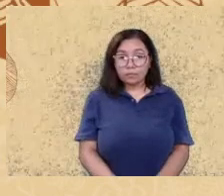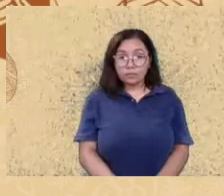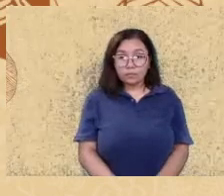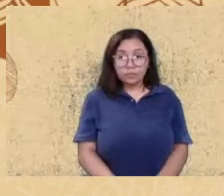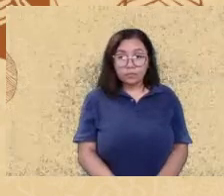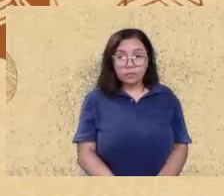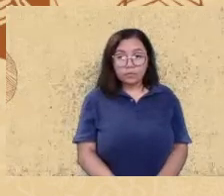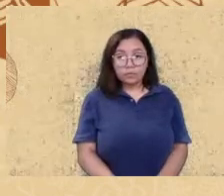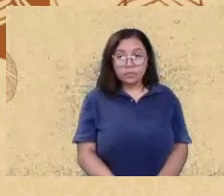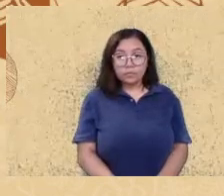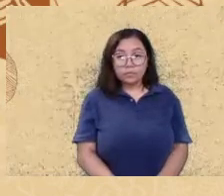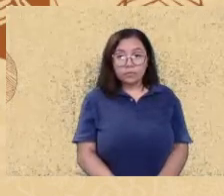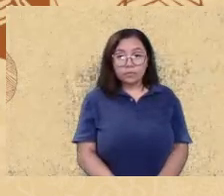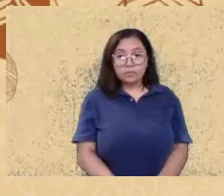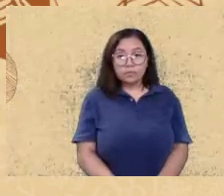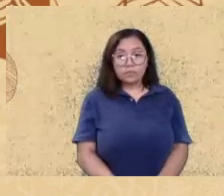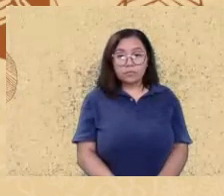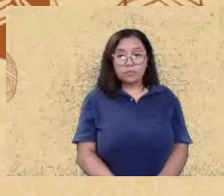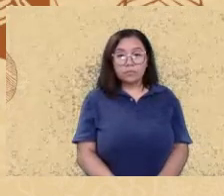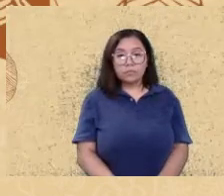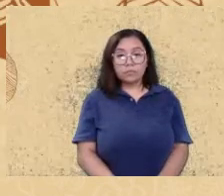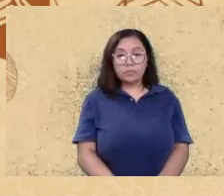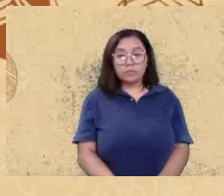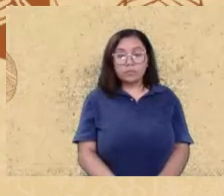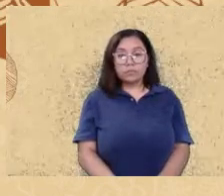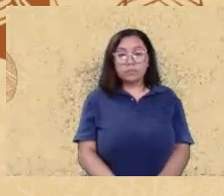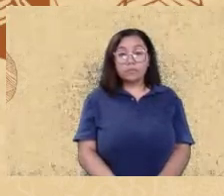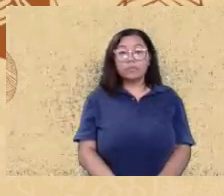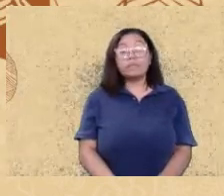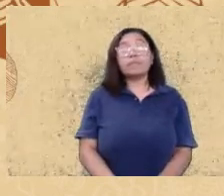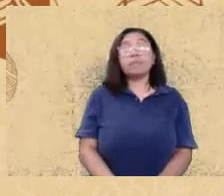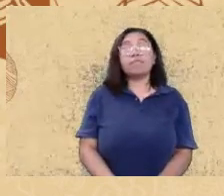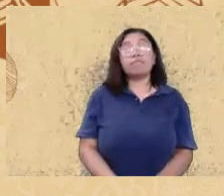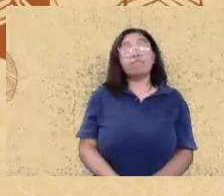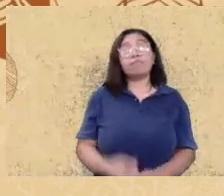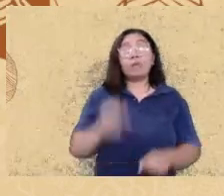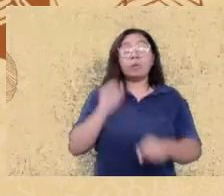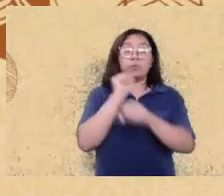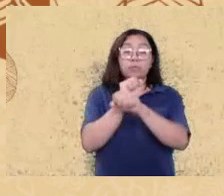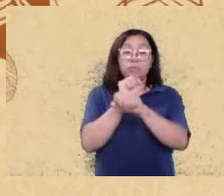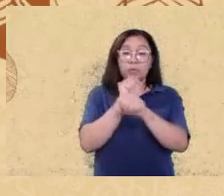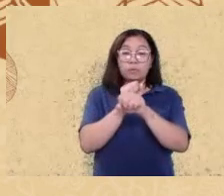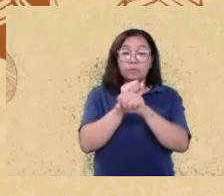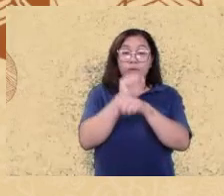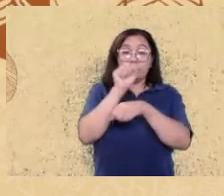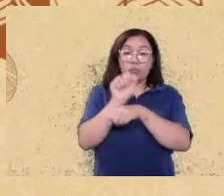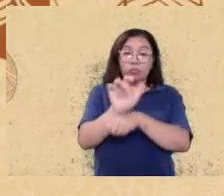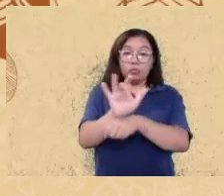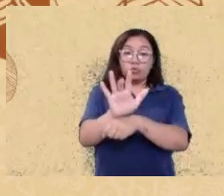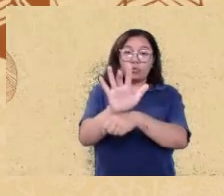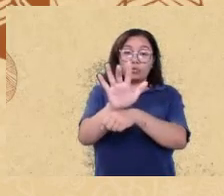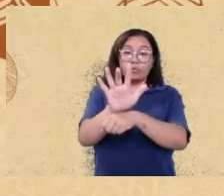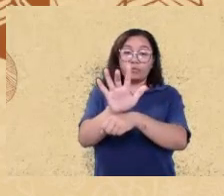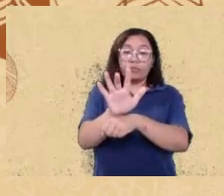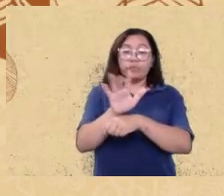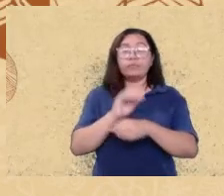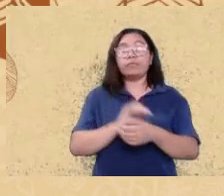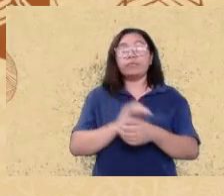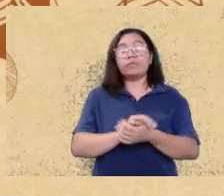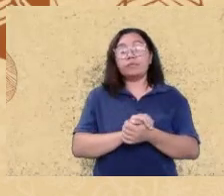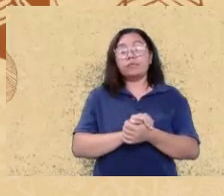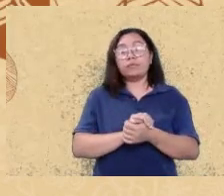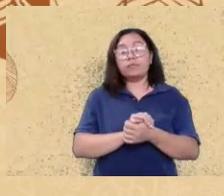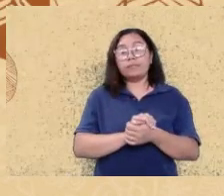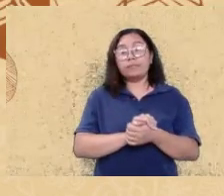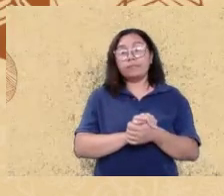eu também via é verdade não estava aparecendo para mim aqui super estranho isso hoje caso você queira eu posso projetar